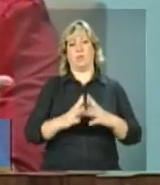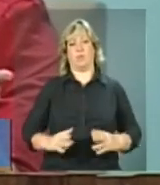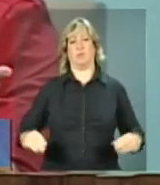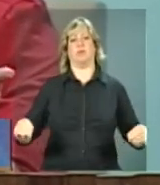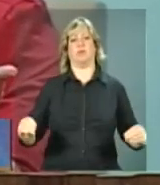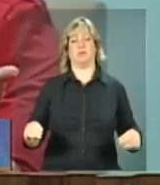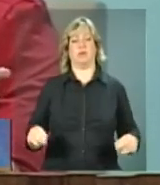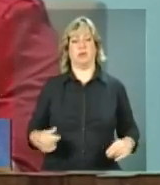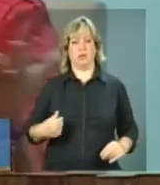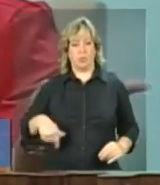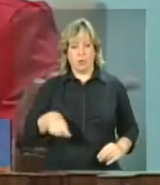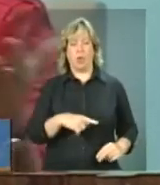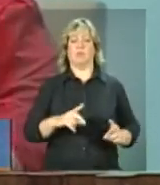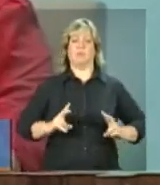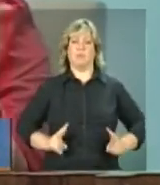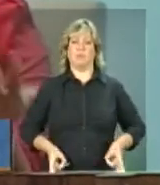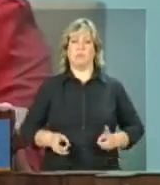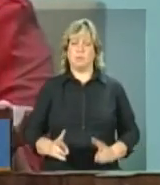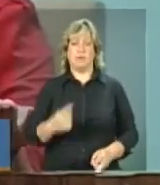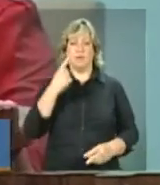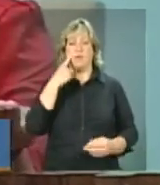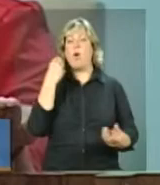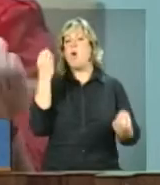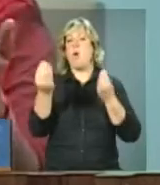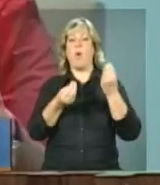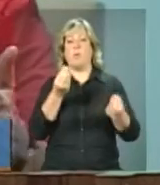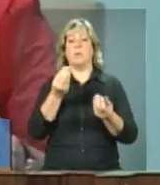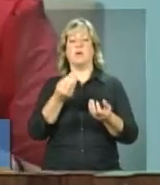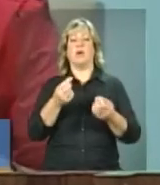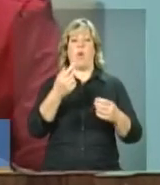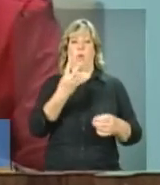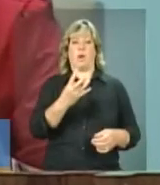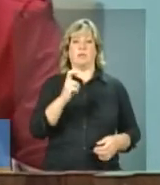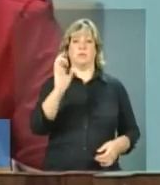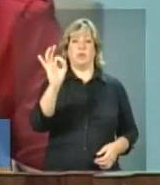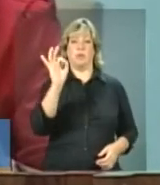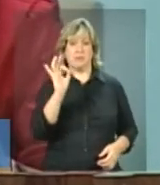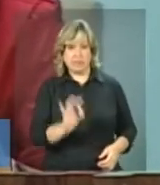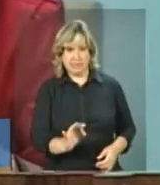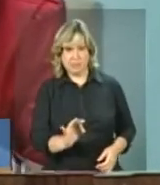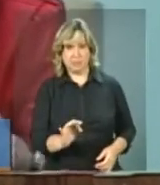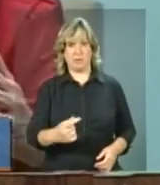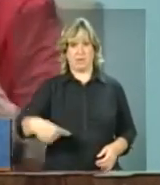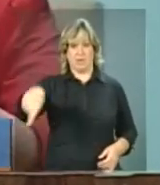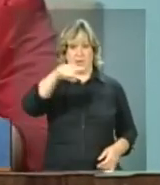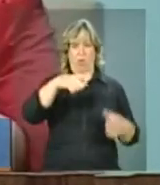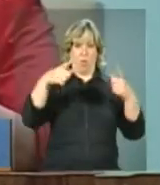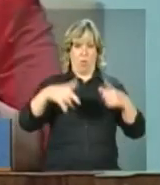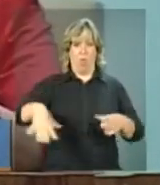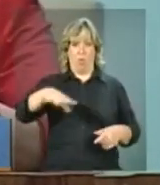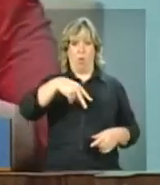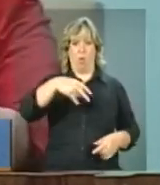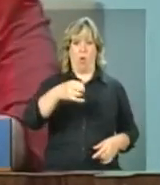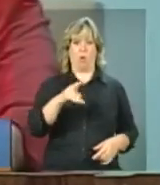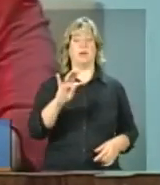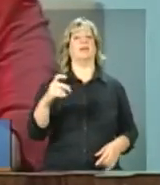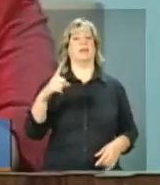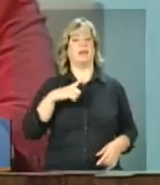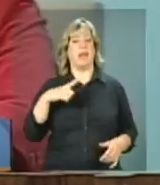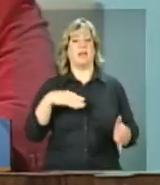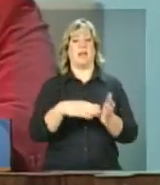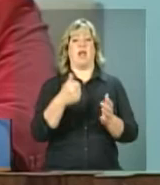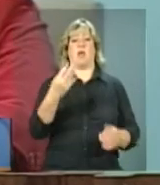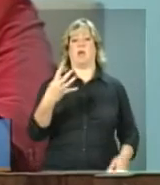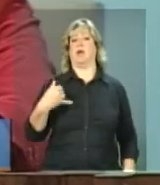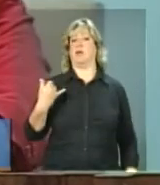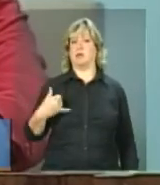continuar estudando na região norte, 45% têm até 14 anos de idade, é preciso essa ação